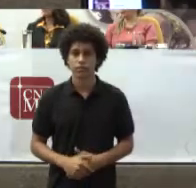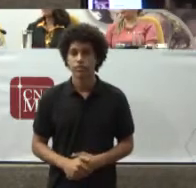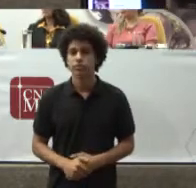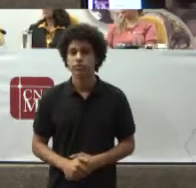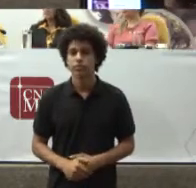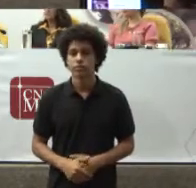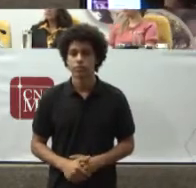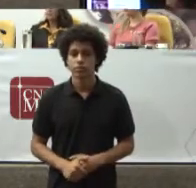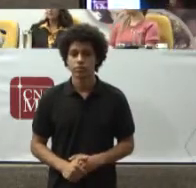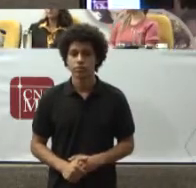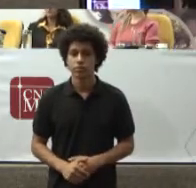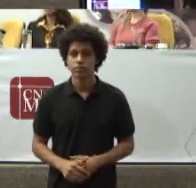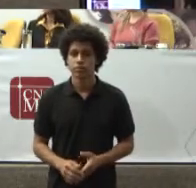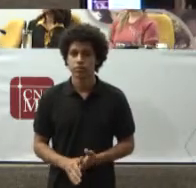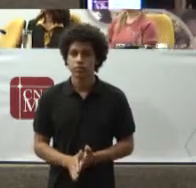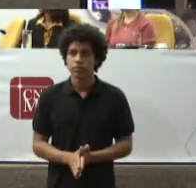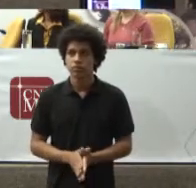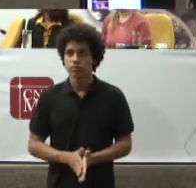Obrigada